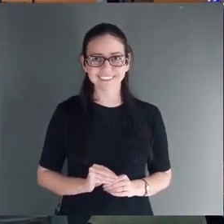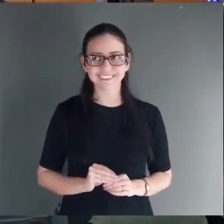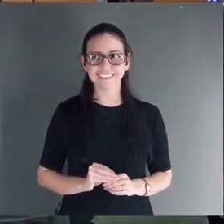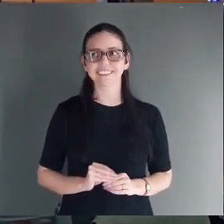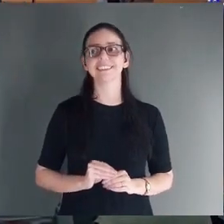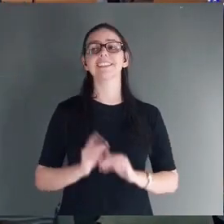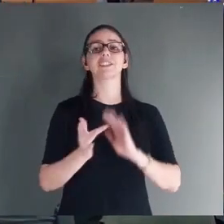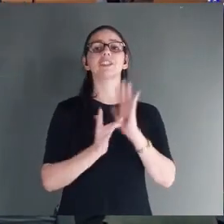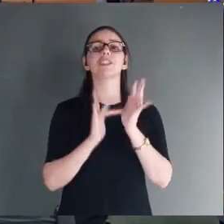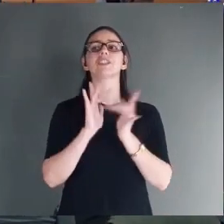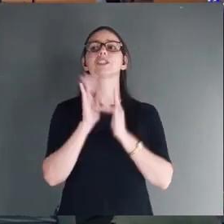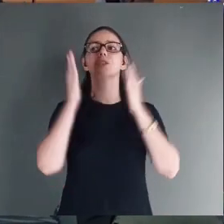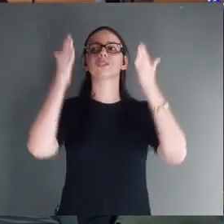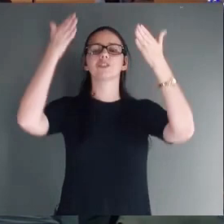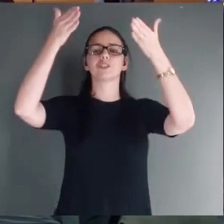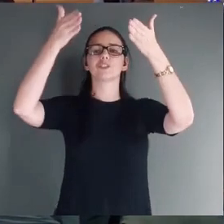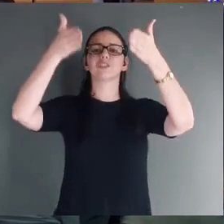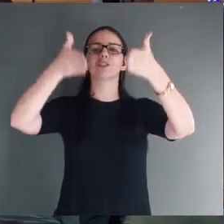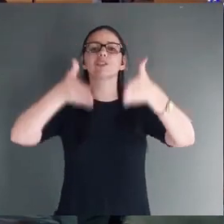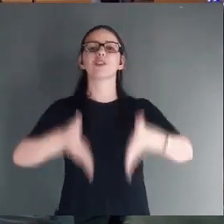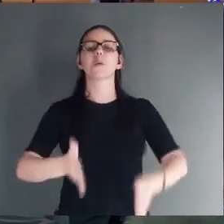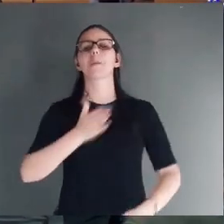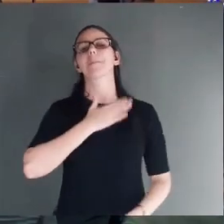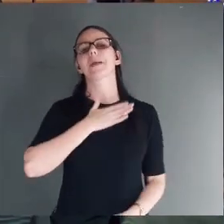Ele veio para mim.